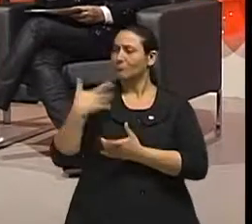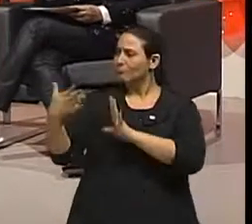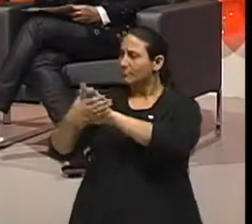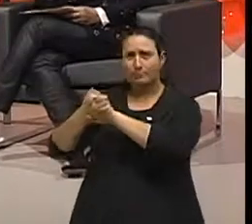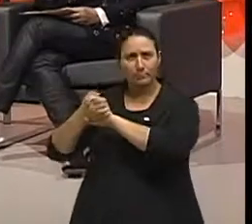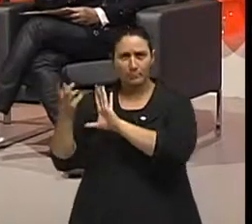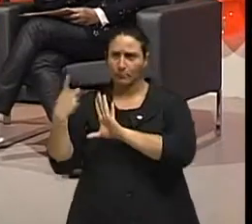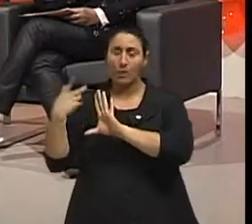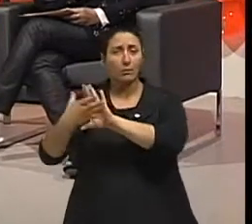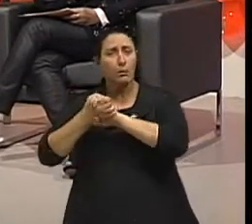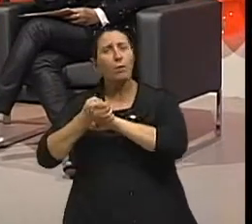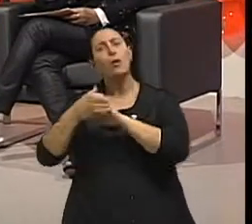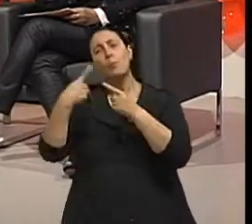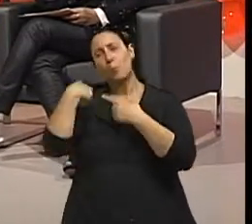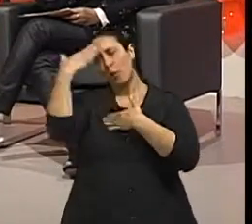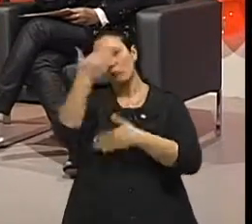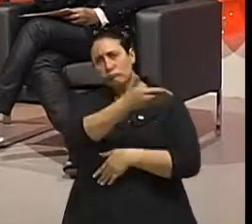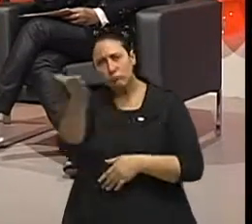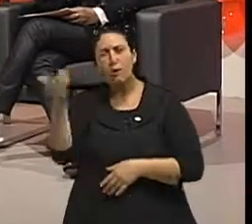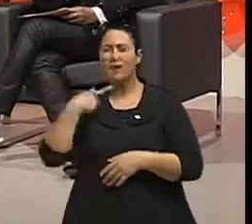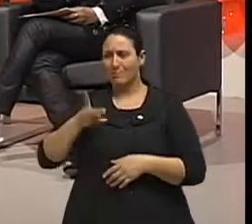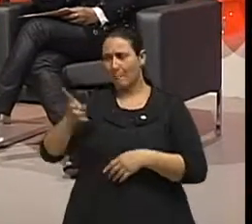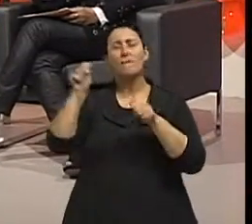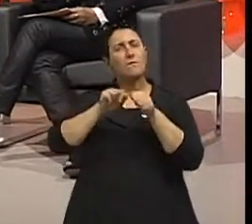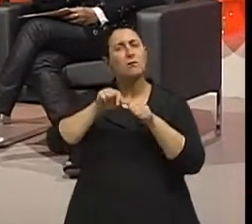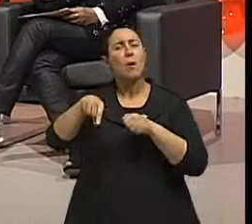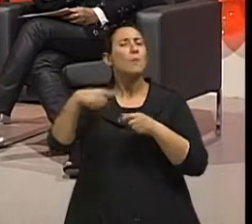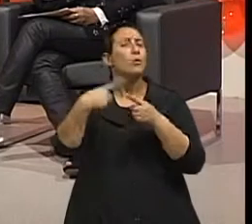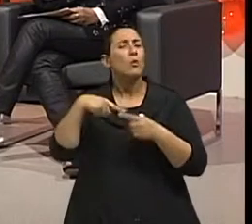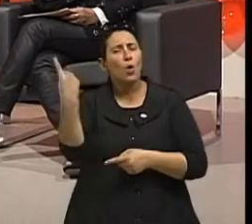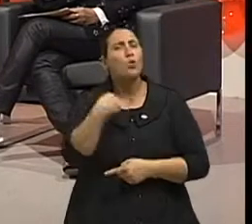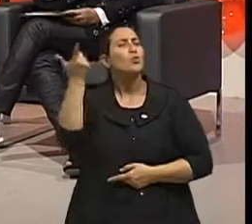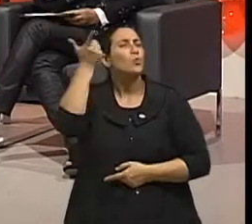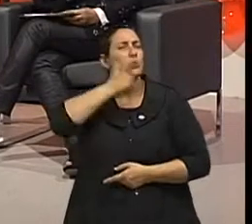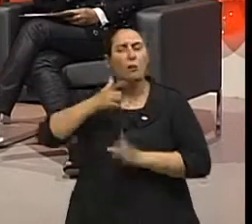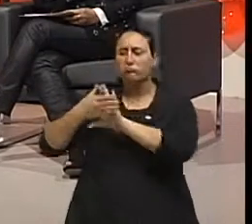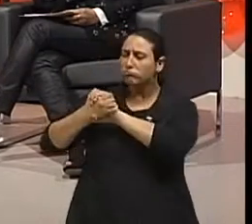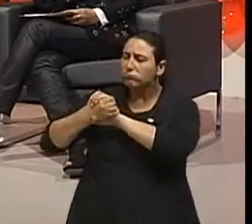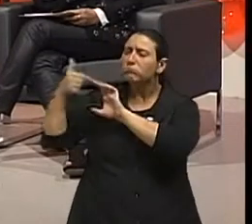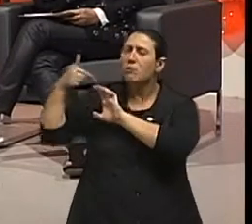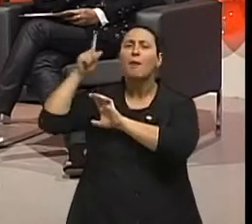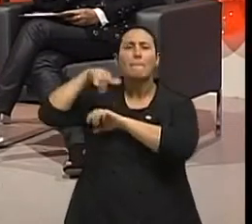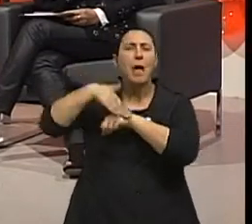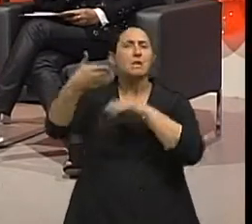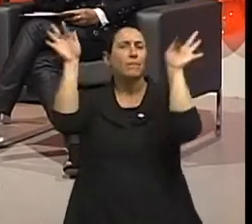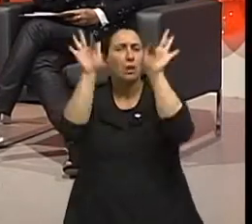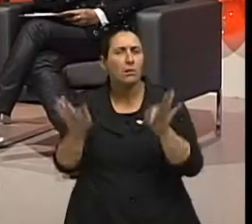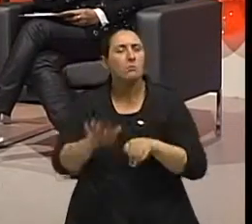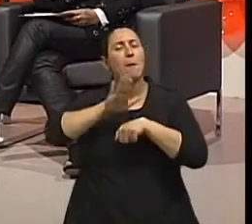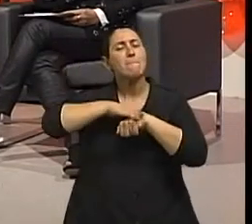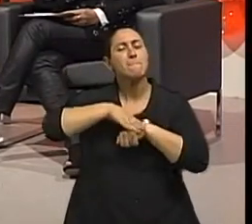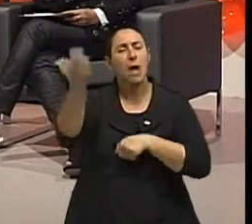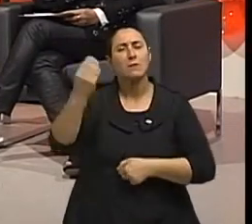mão esquerda, nós vamos terminar de mãos dadas aqui. Sempre faço isso no programa, doutor, porque assim é que a gente consegue um mundo mais feliz e com